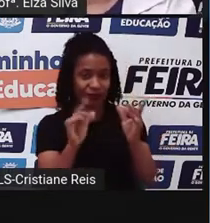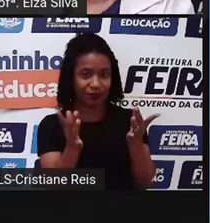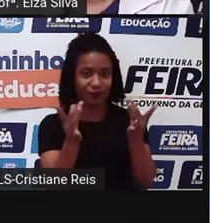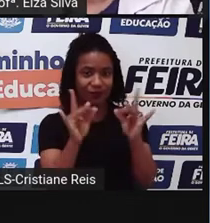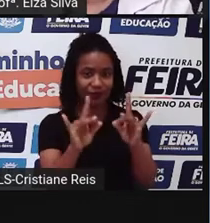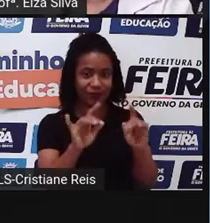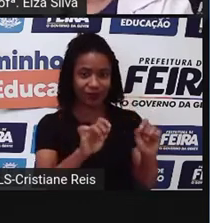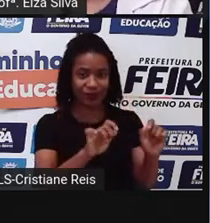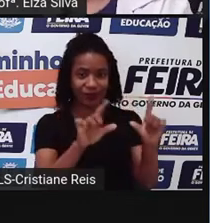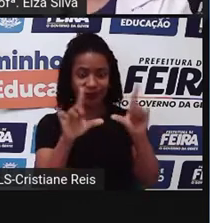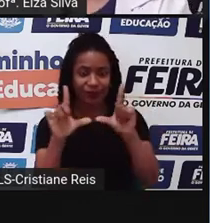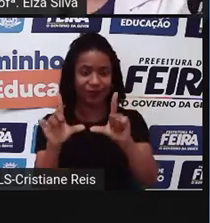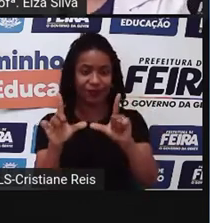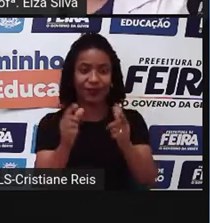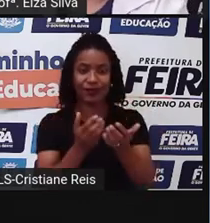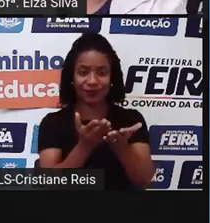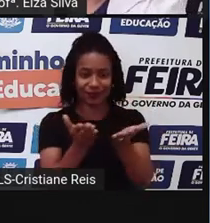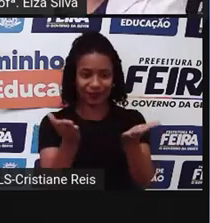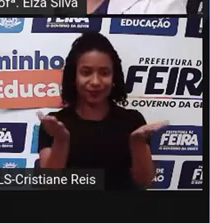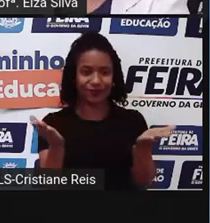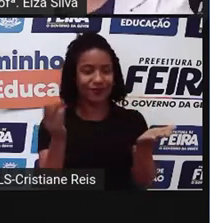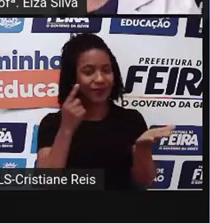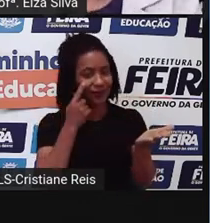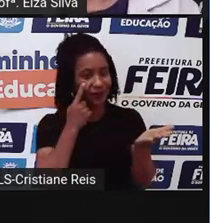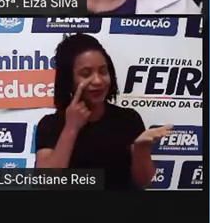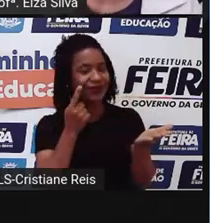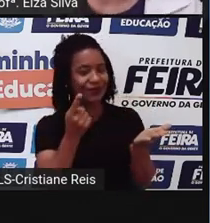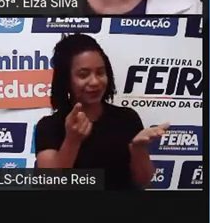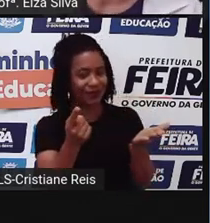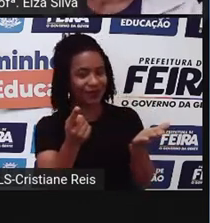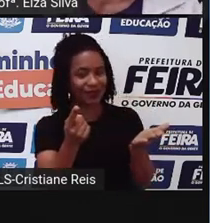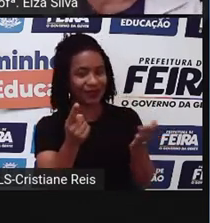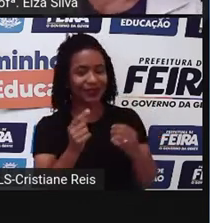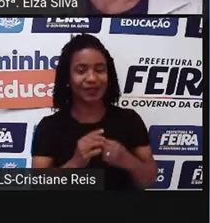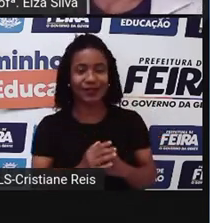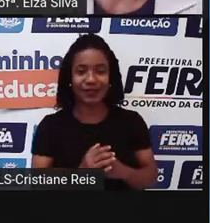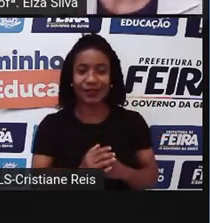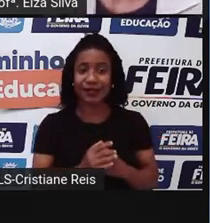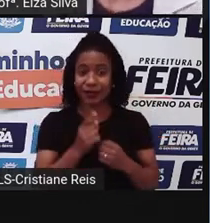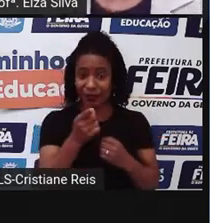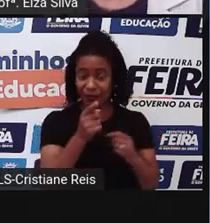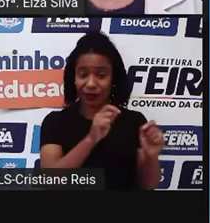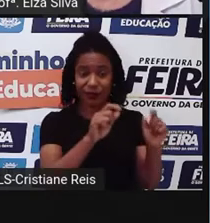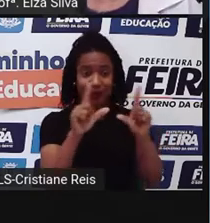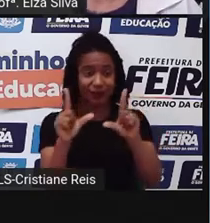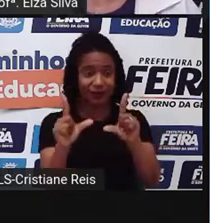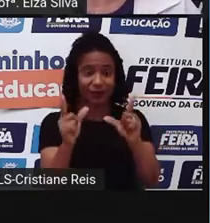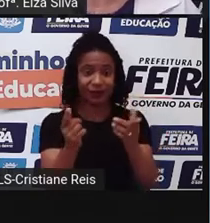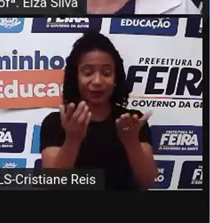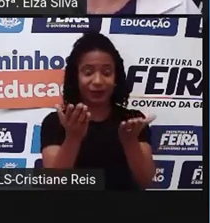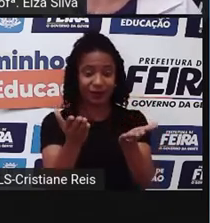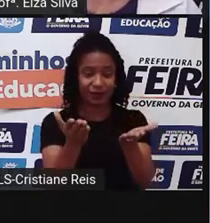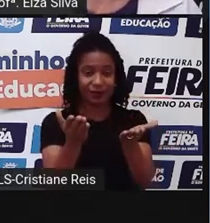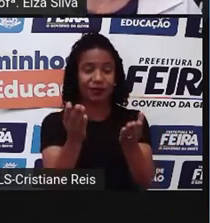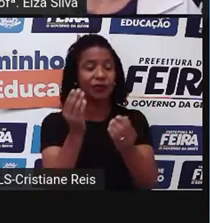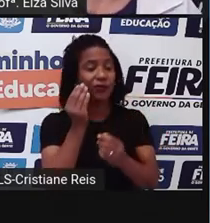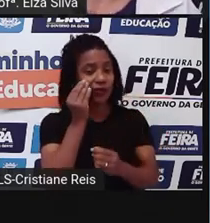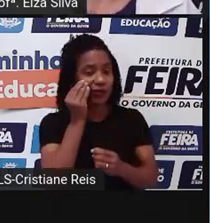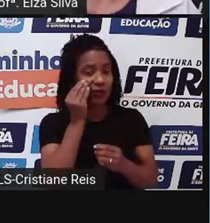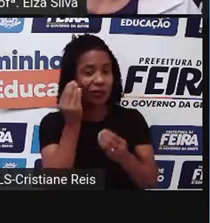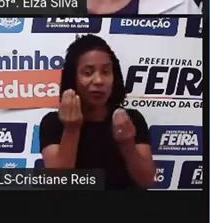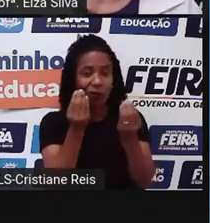vocês vão se deparar inicialmente com esta página. E esta página, ela dá para vocês as primeiras